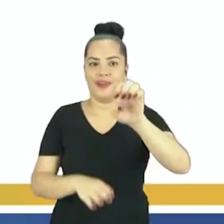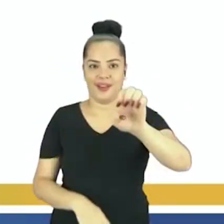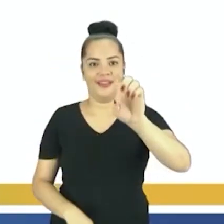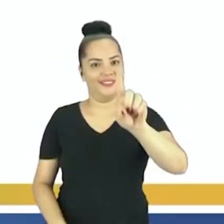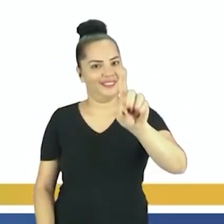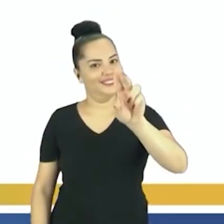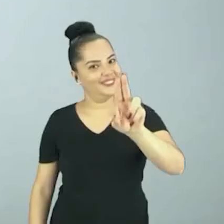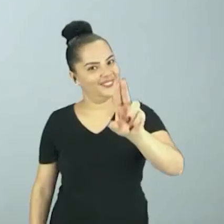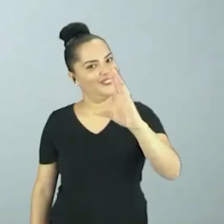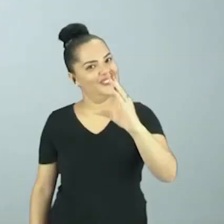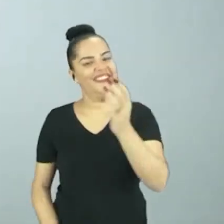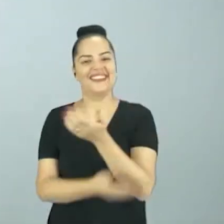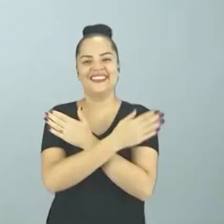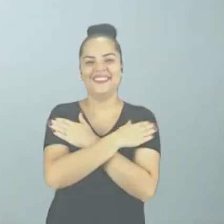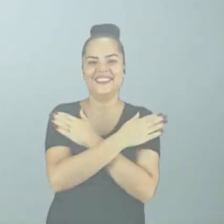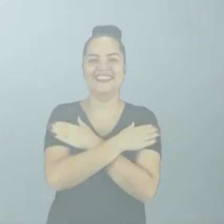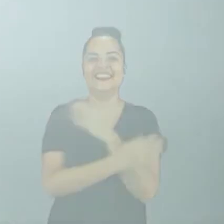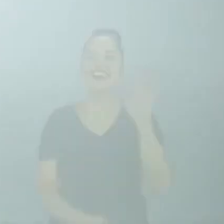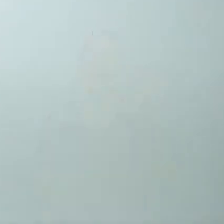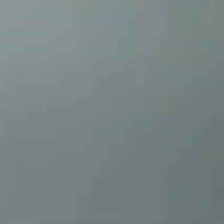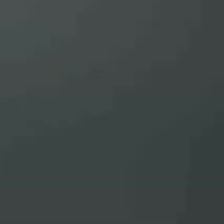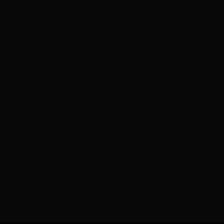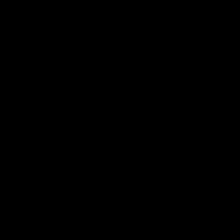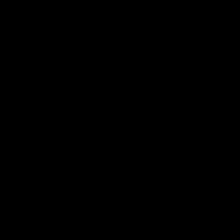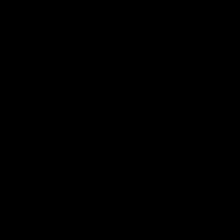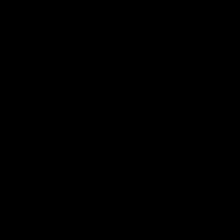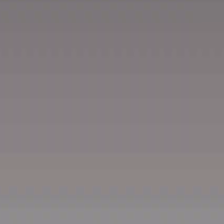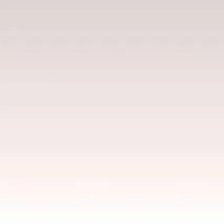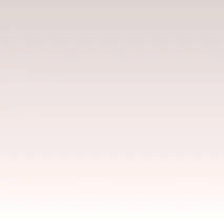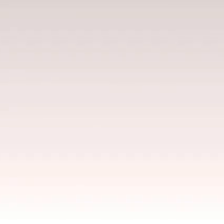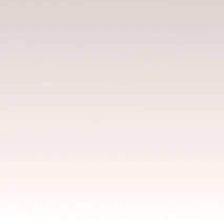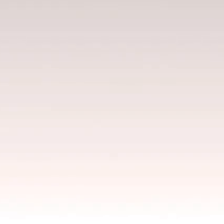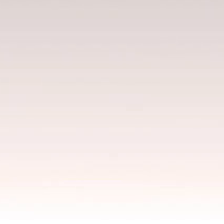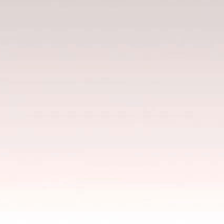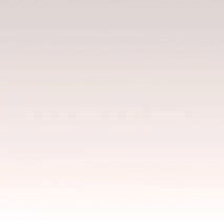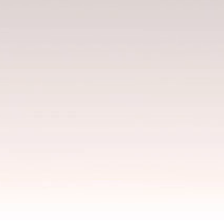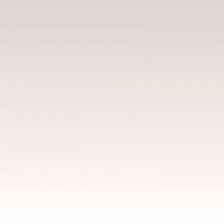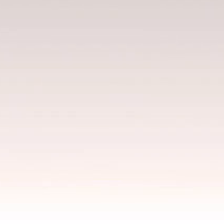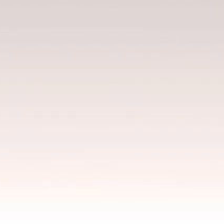Duke. Um abraço e até a próxima! Um